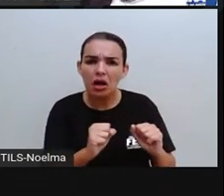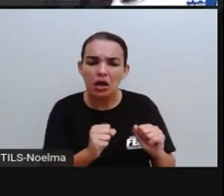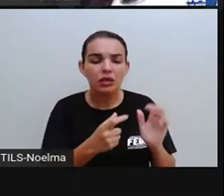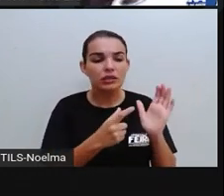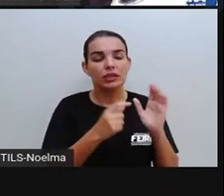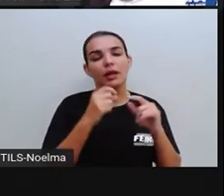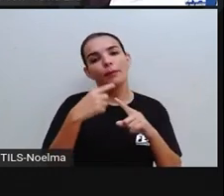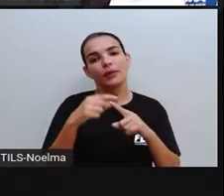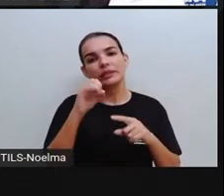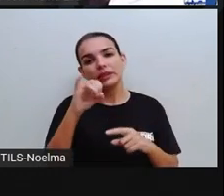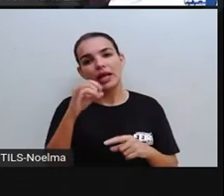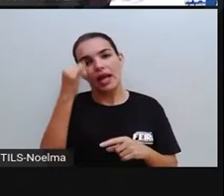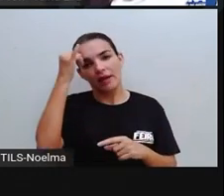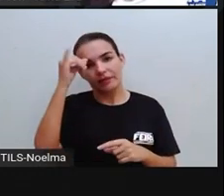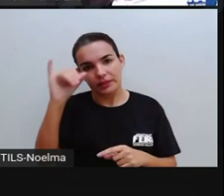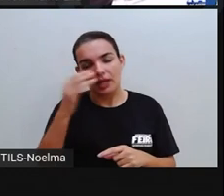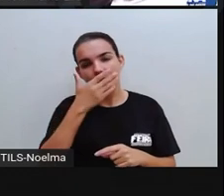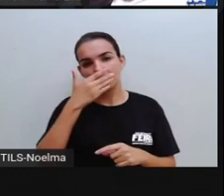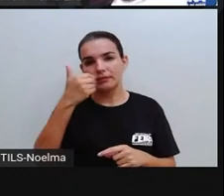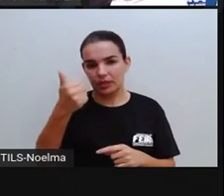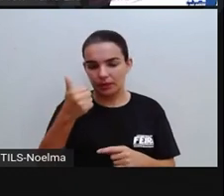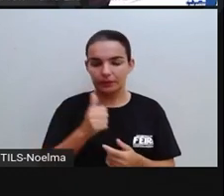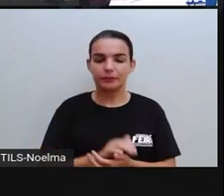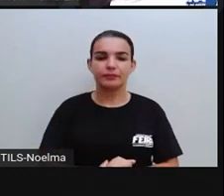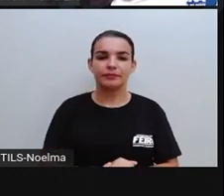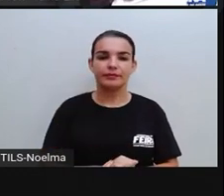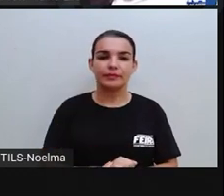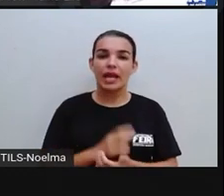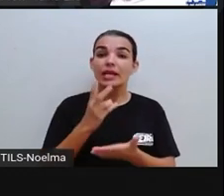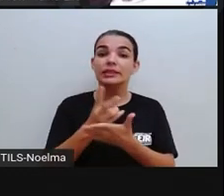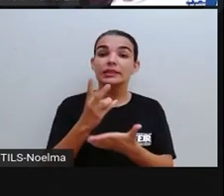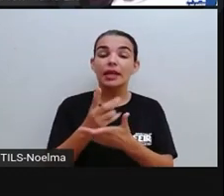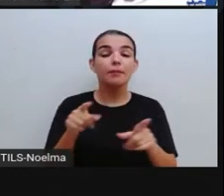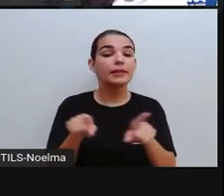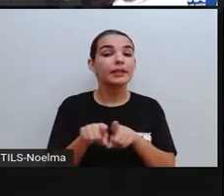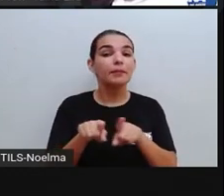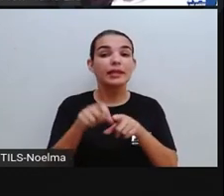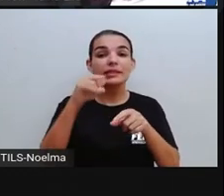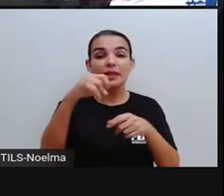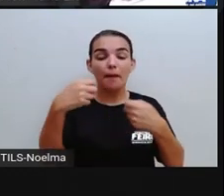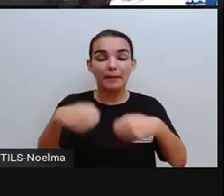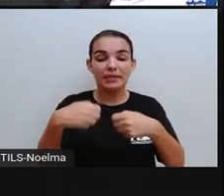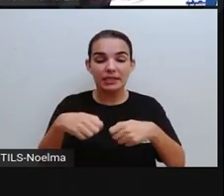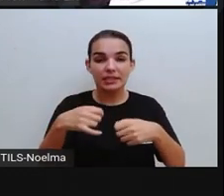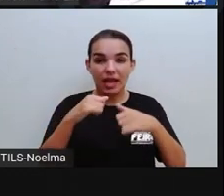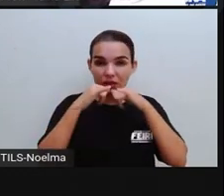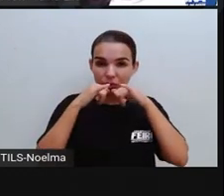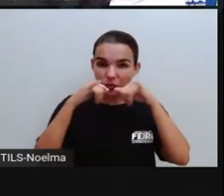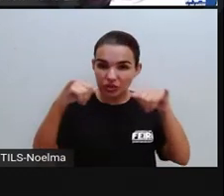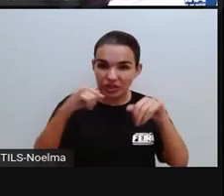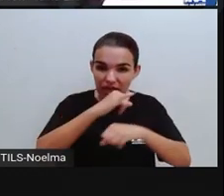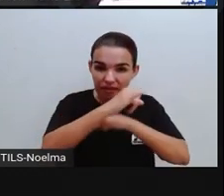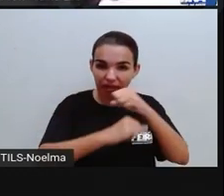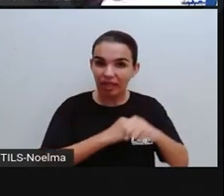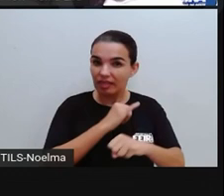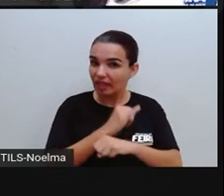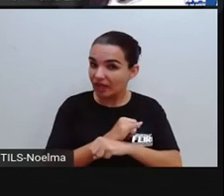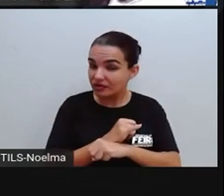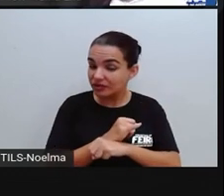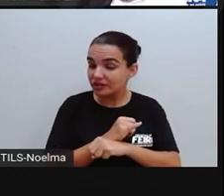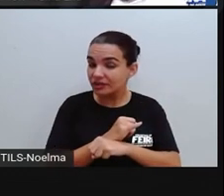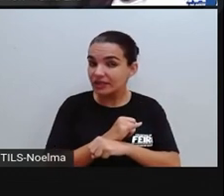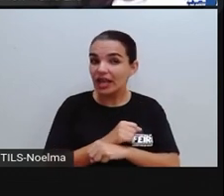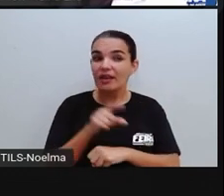de um link ali suspeito, tá bom? E sempre que precisar de uma notícia aí pela internet, tá?